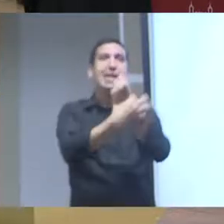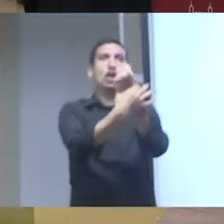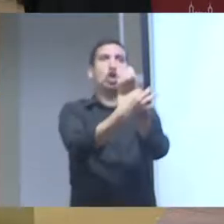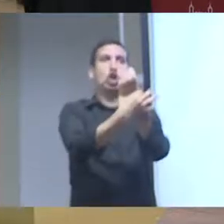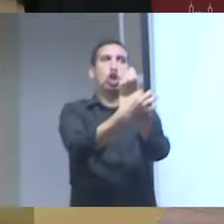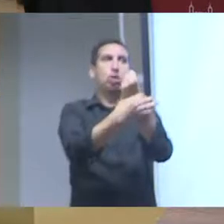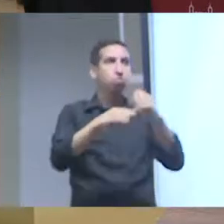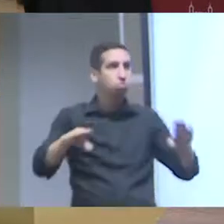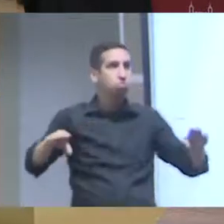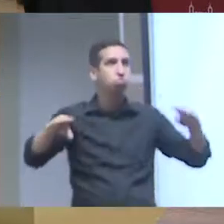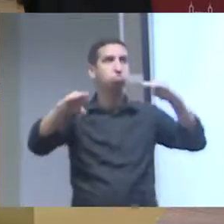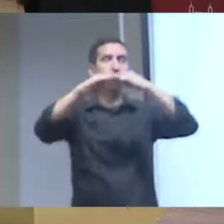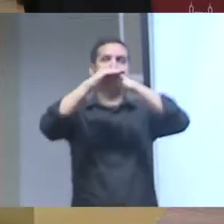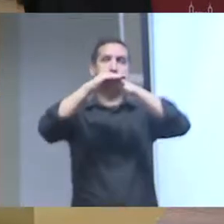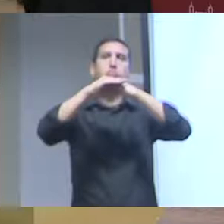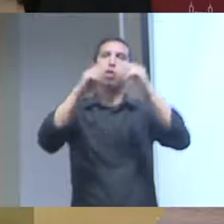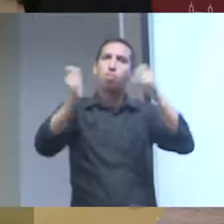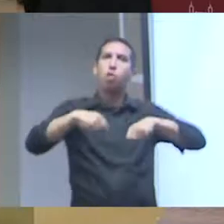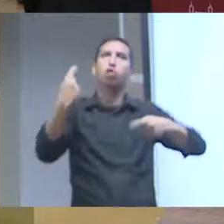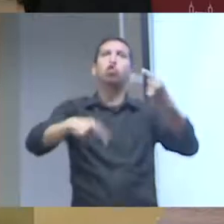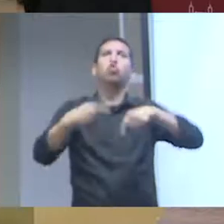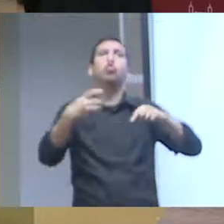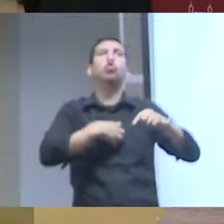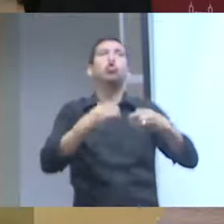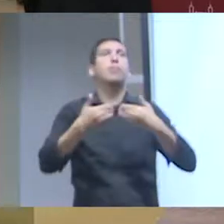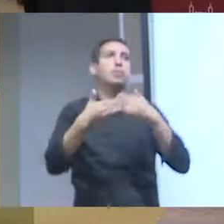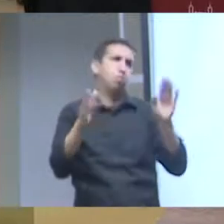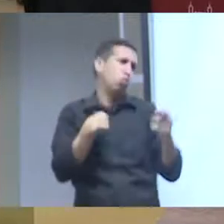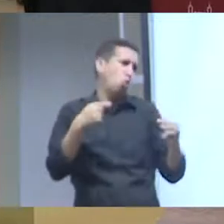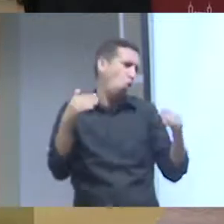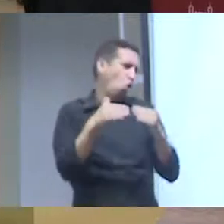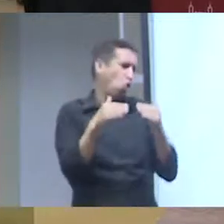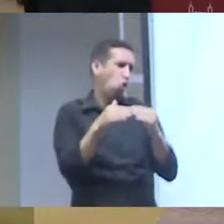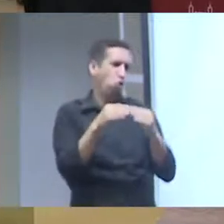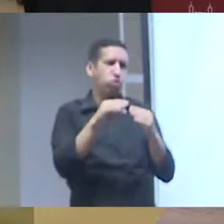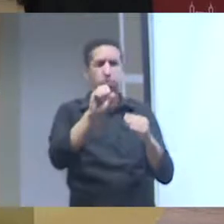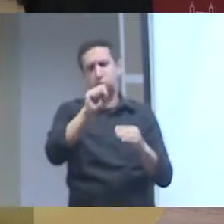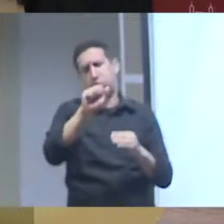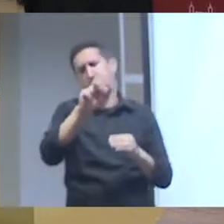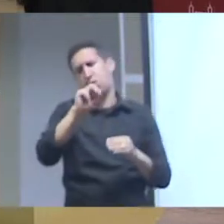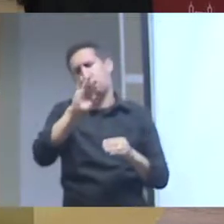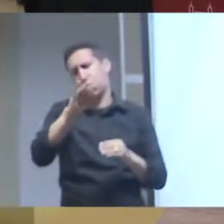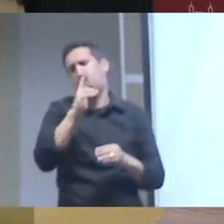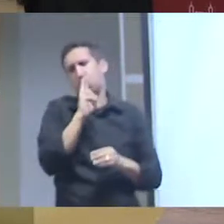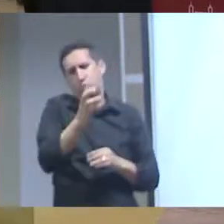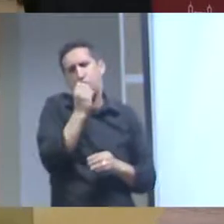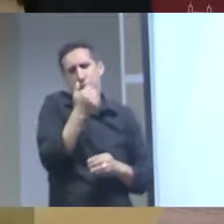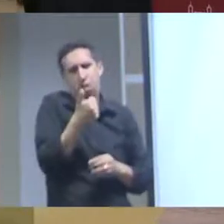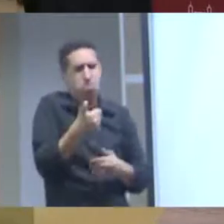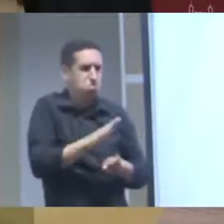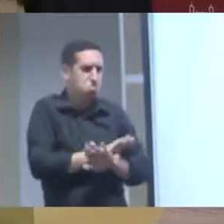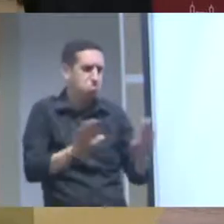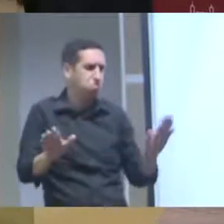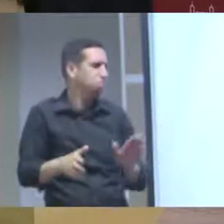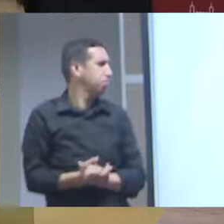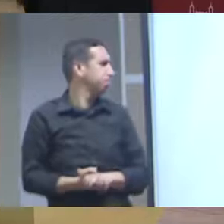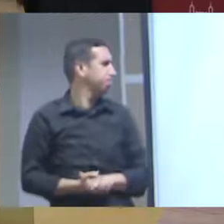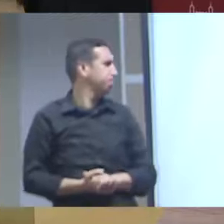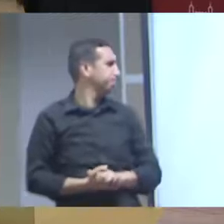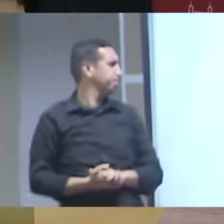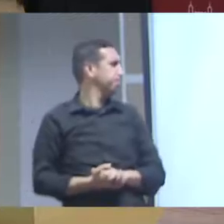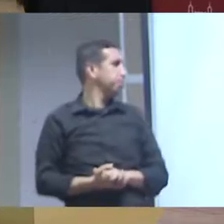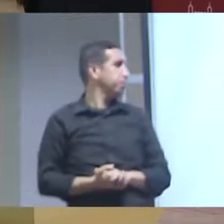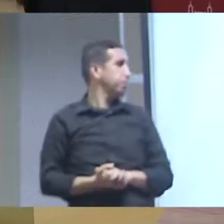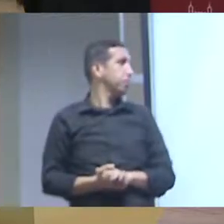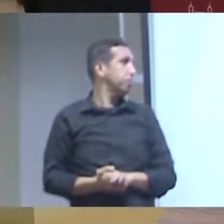discutido de uma forma mais aberta eu concordo perfeitamente acho que a Sarita é brilhante a resposta dela com relação a